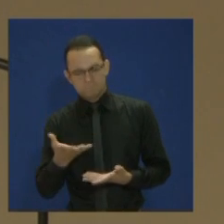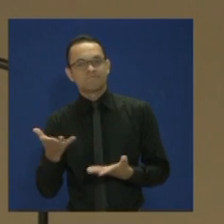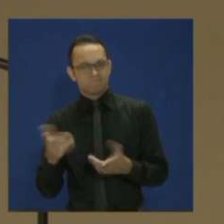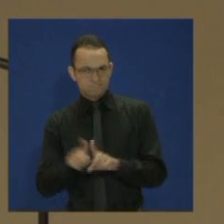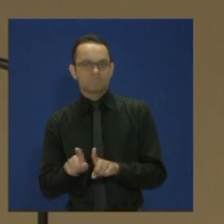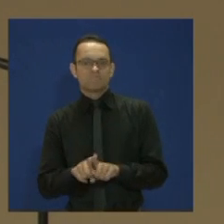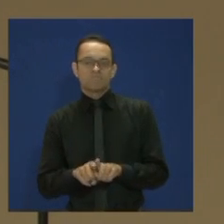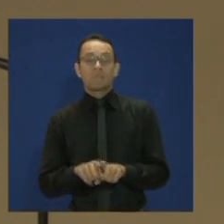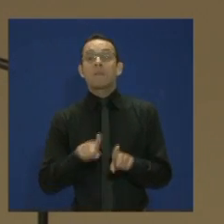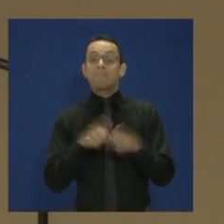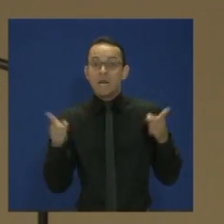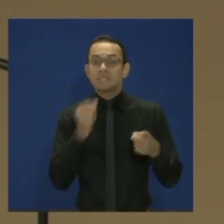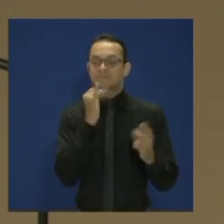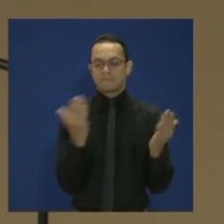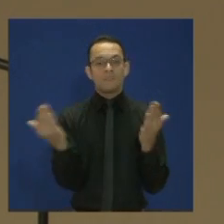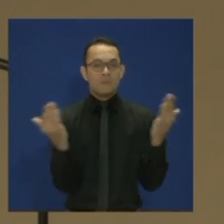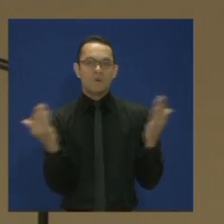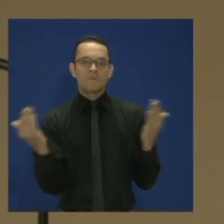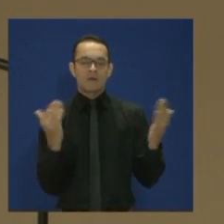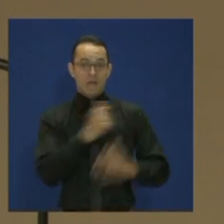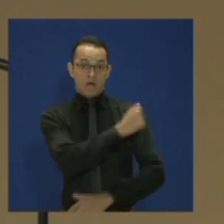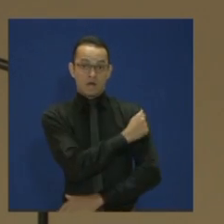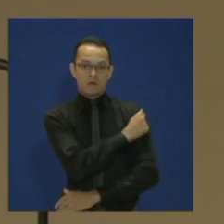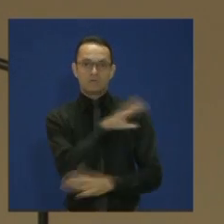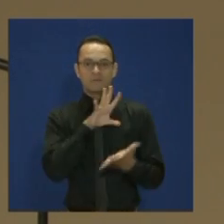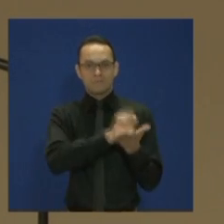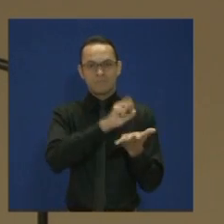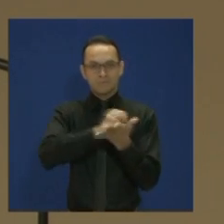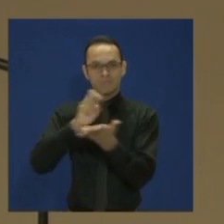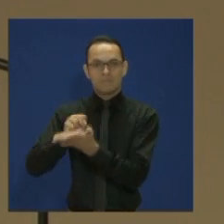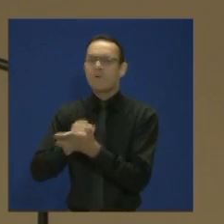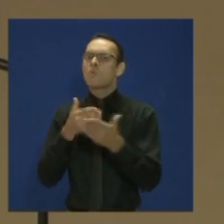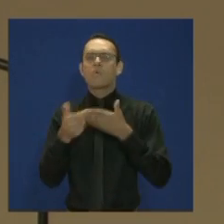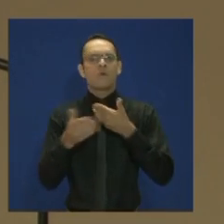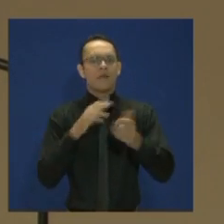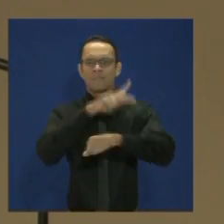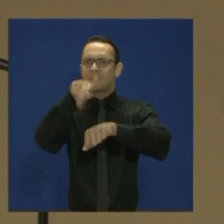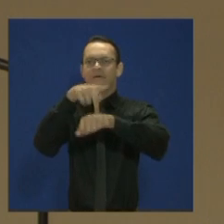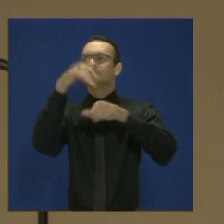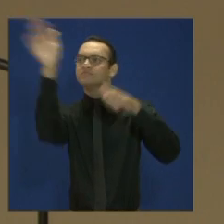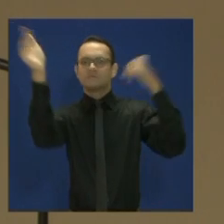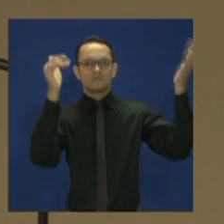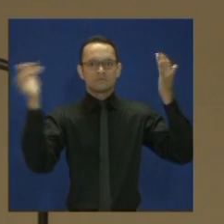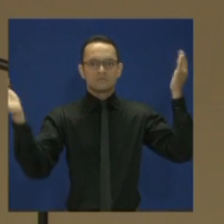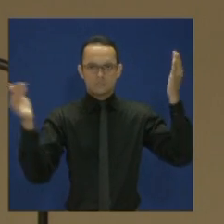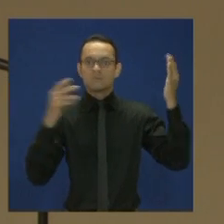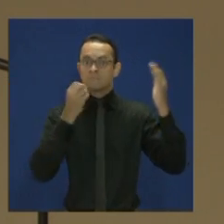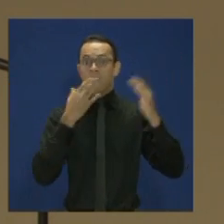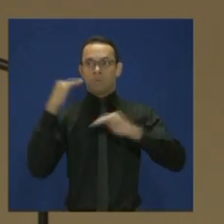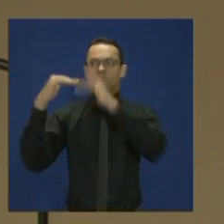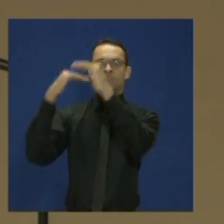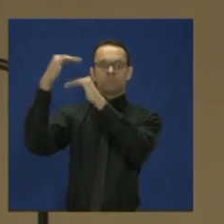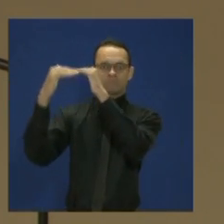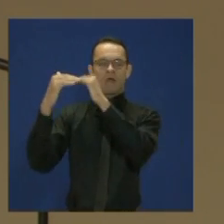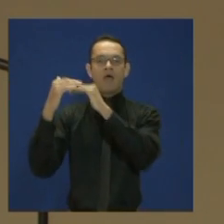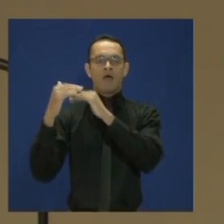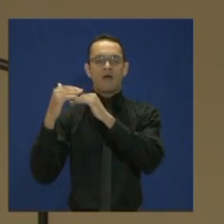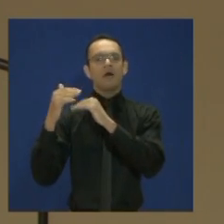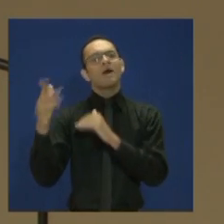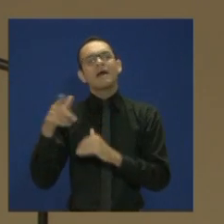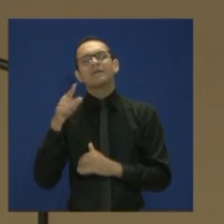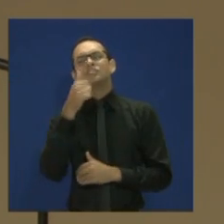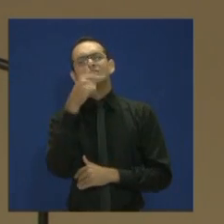comparar esse número com o número de alunos matriculados de qualquer país desenvolvido, esse percentual de